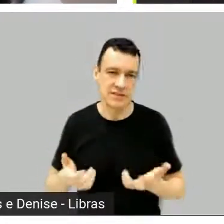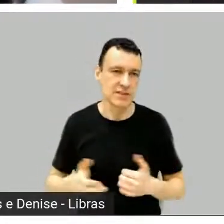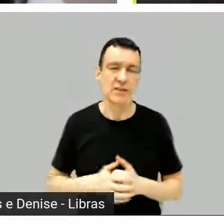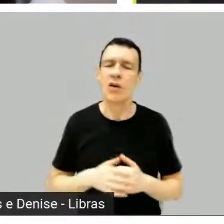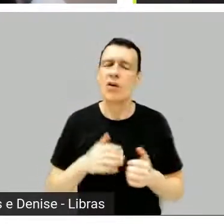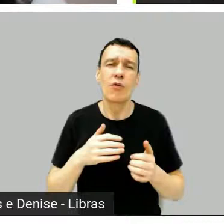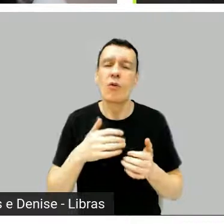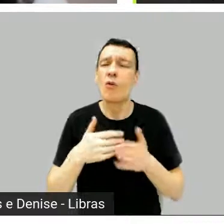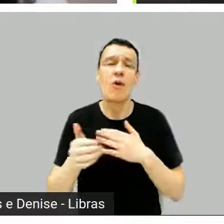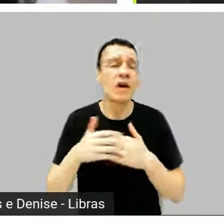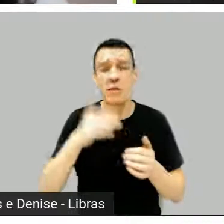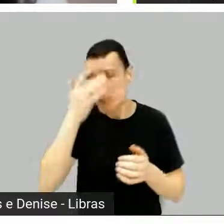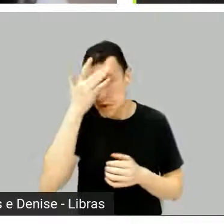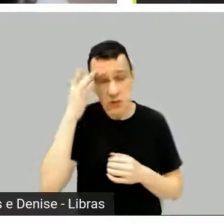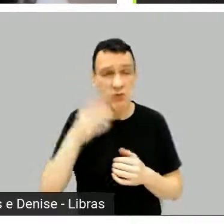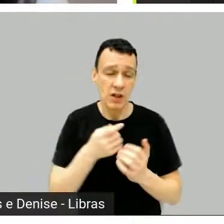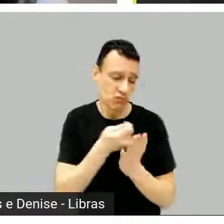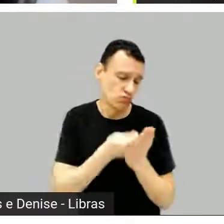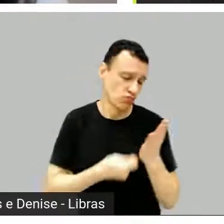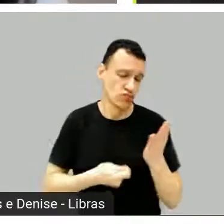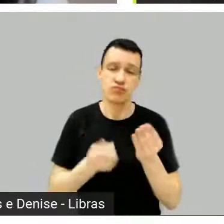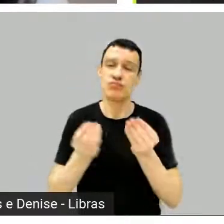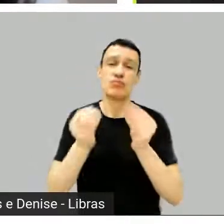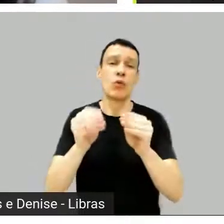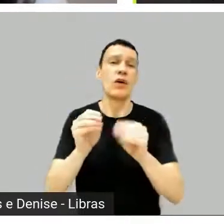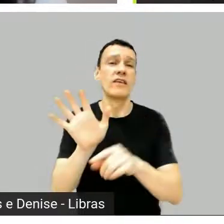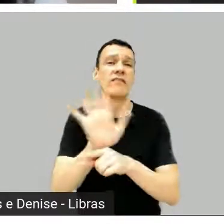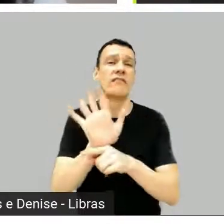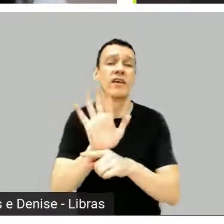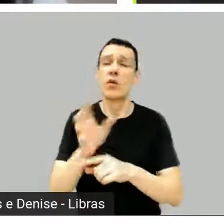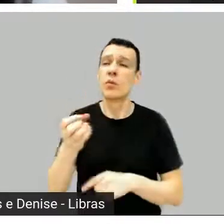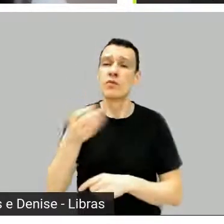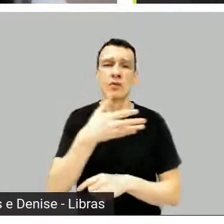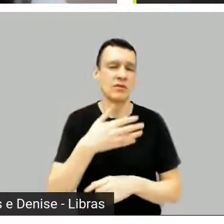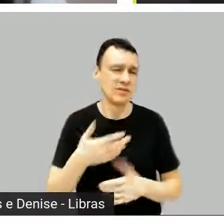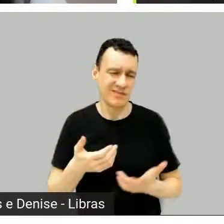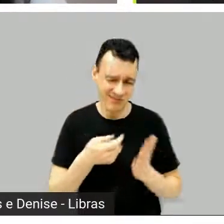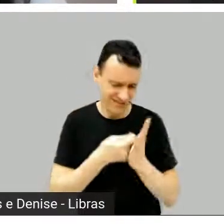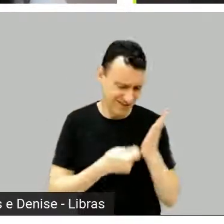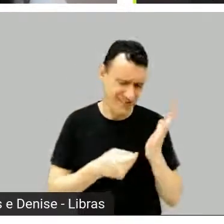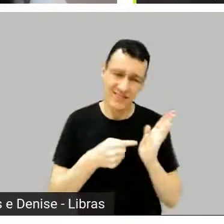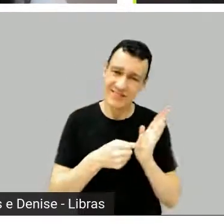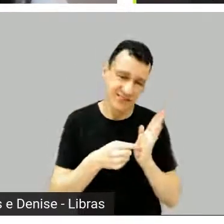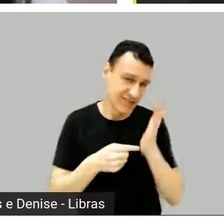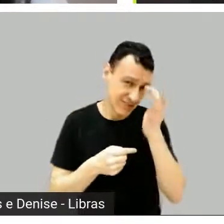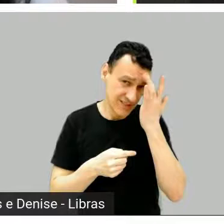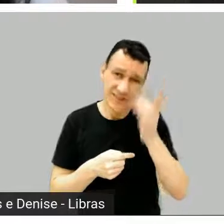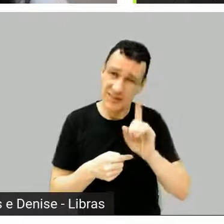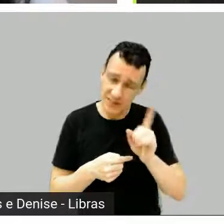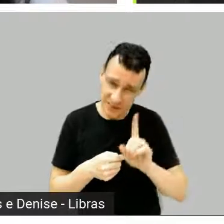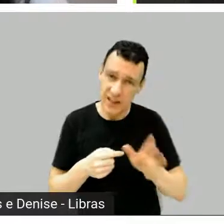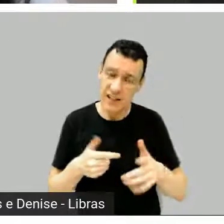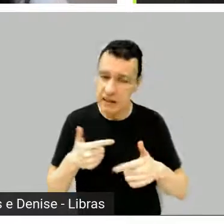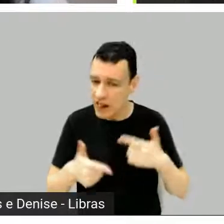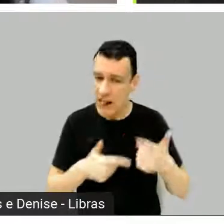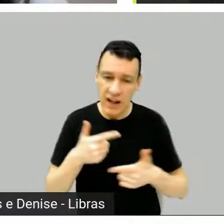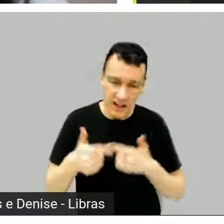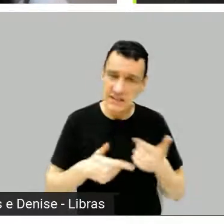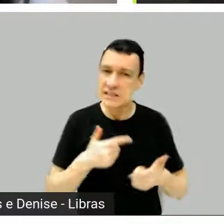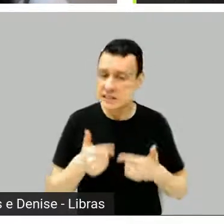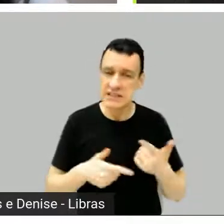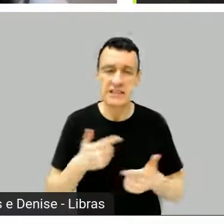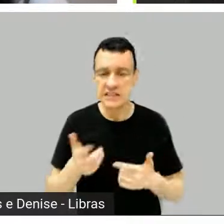não é qualquer ideia, não é qualquer coisa que, enfim, vai rolar de uma maneira tão imediata, assim. Por isso que eu gosto de